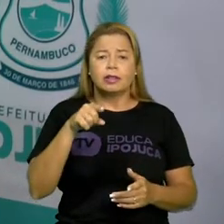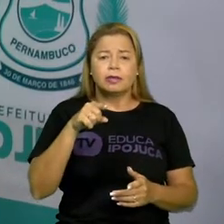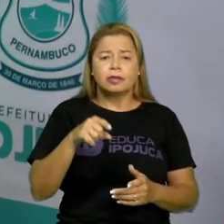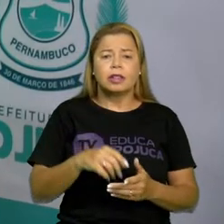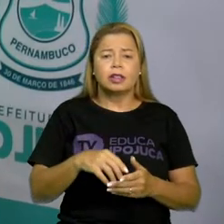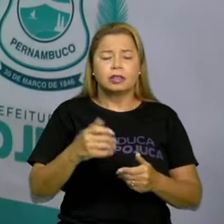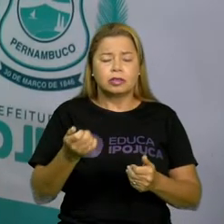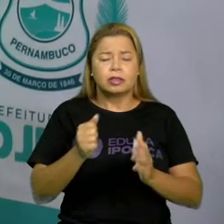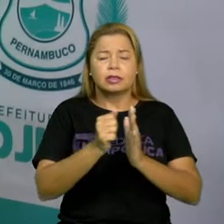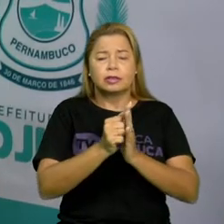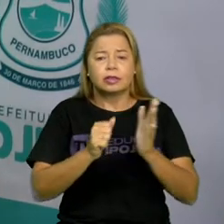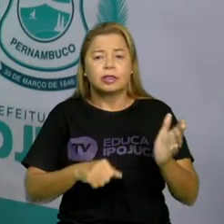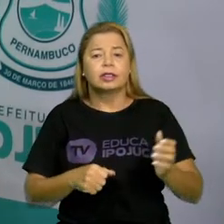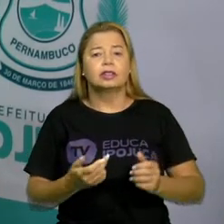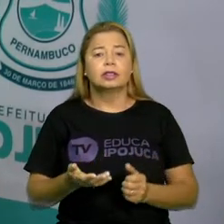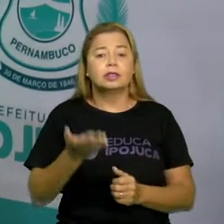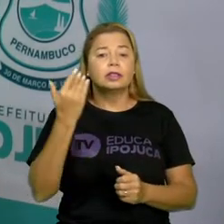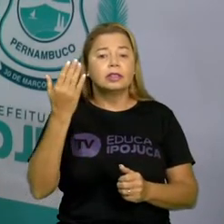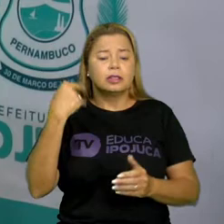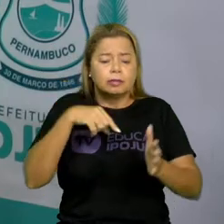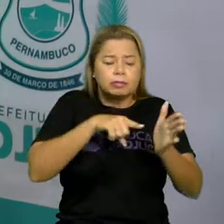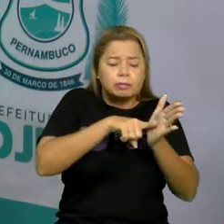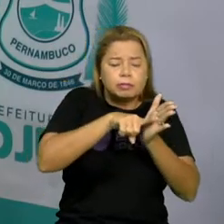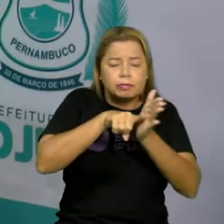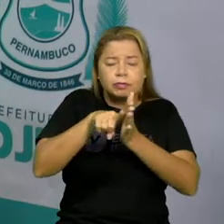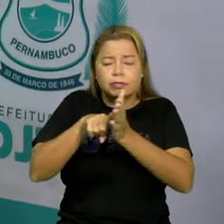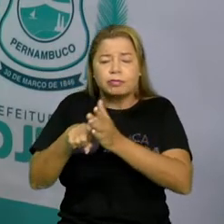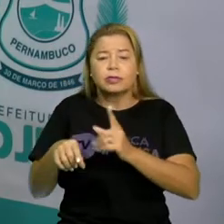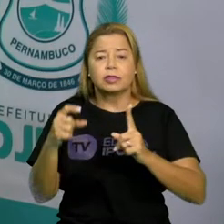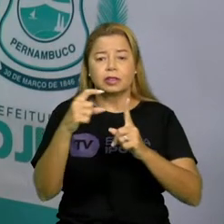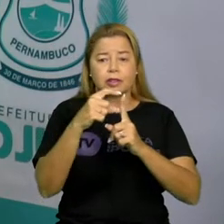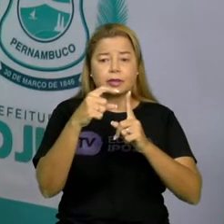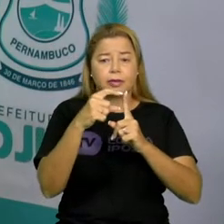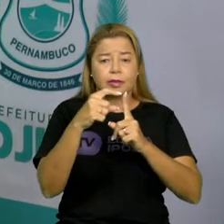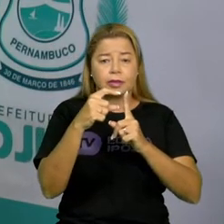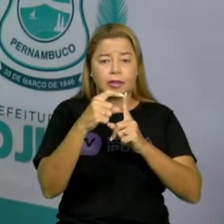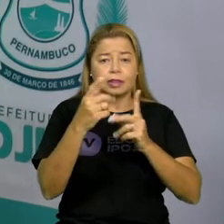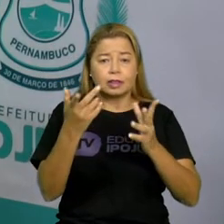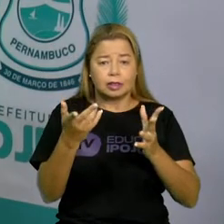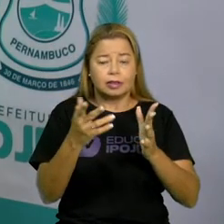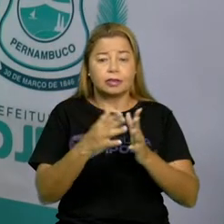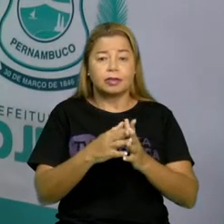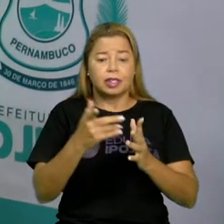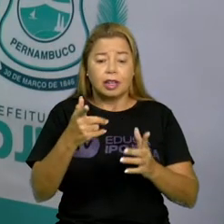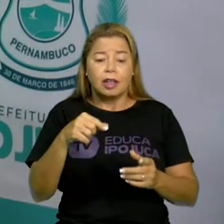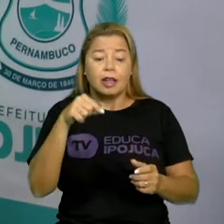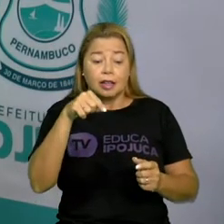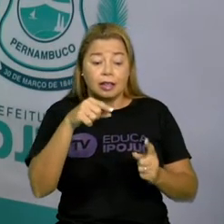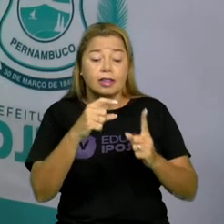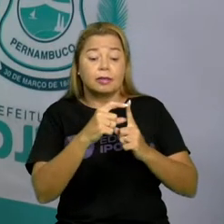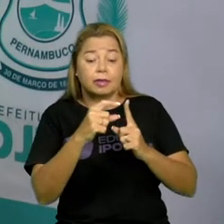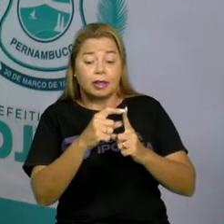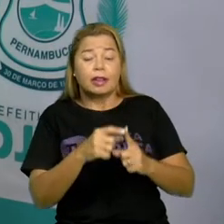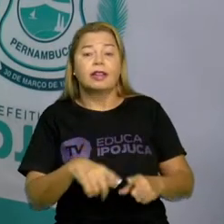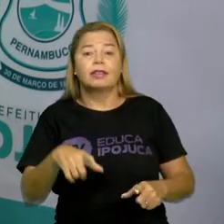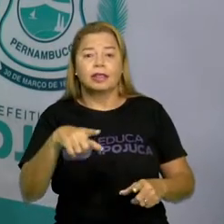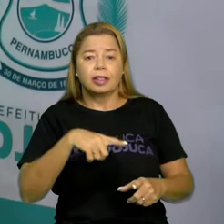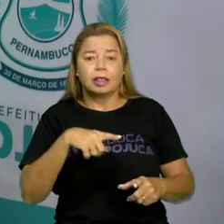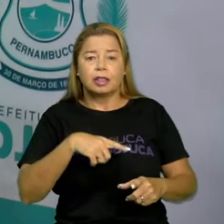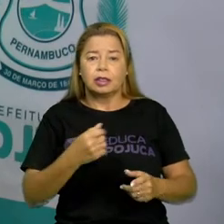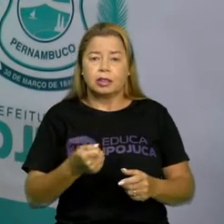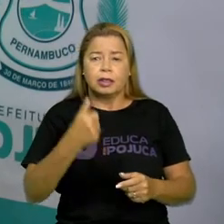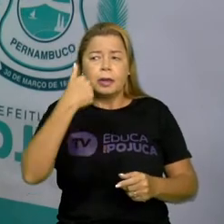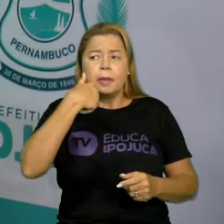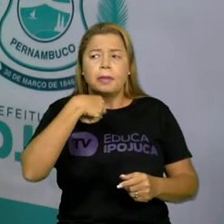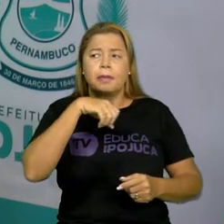antes. Tá certo? Você pesquisa a palavra. Fez o exercício. Ah, essa daqui tem. Mamãe, será que tem